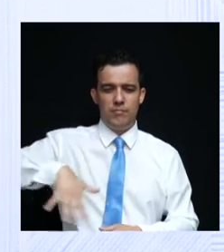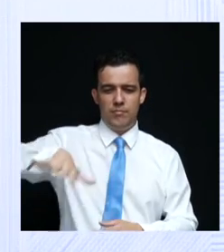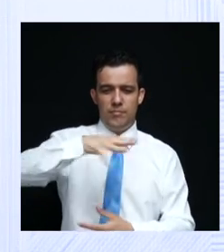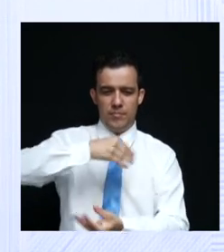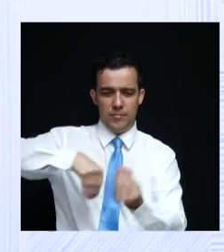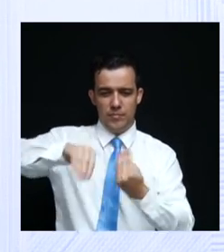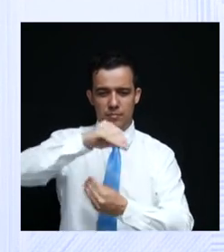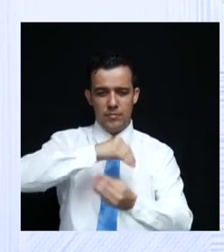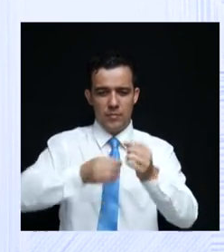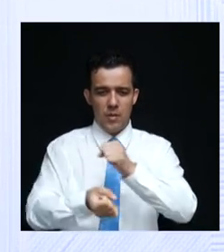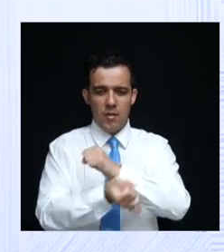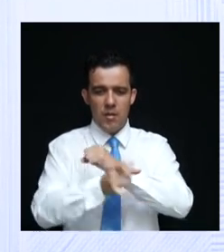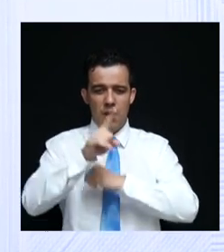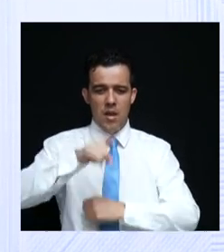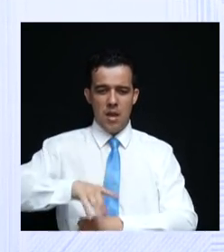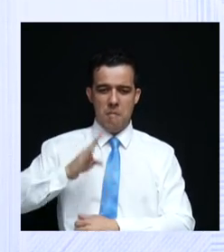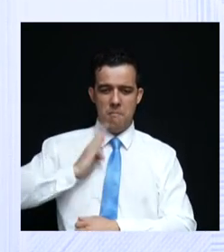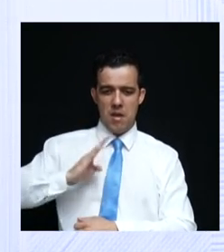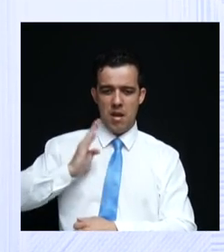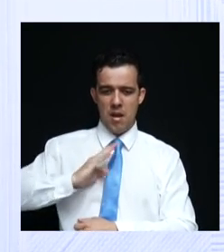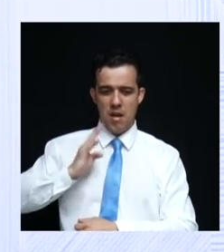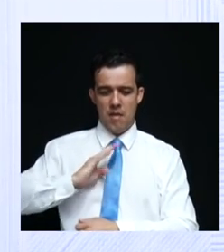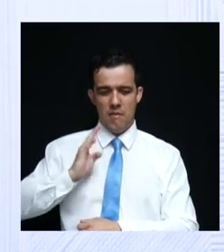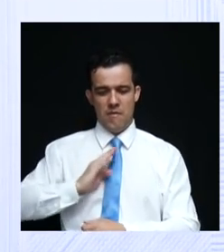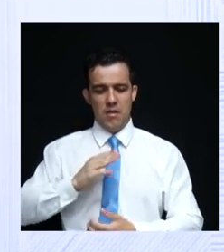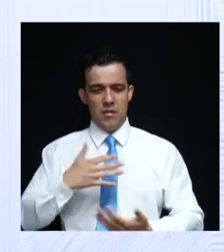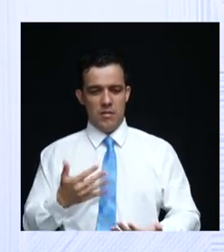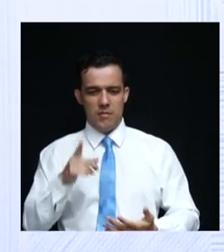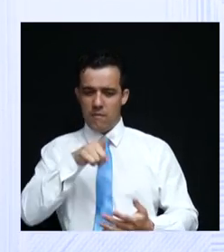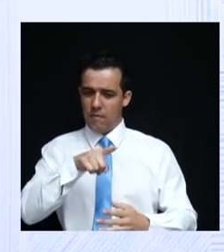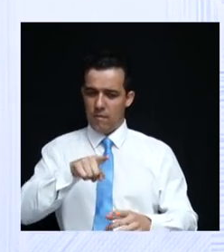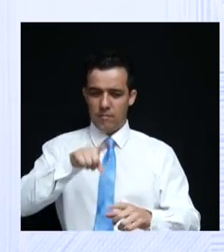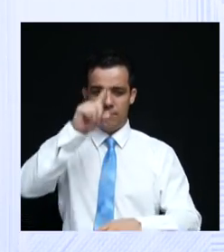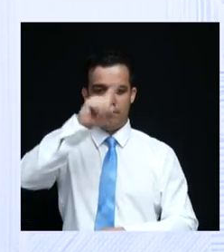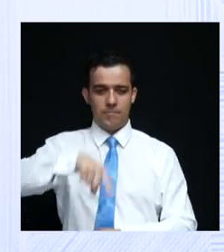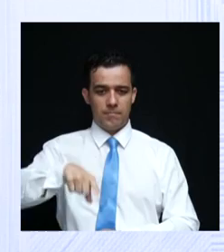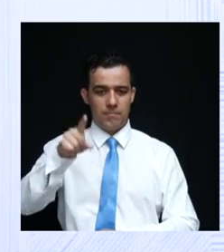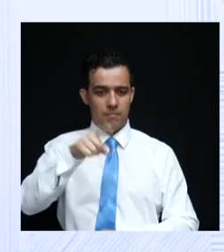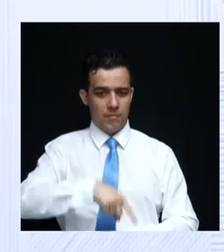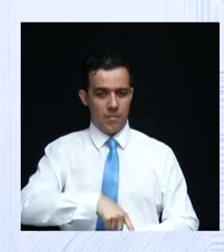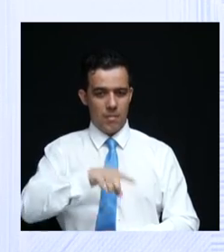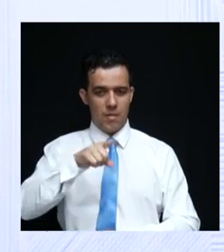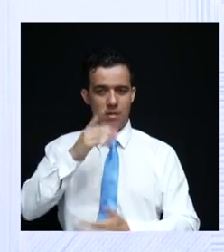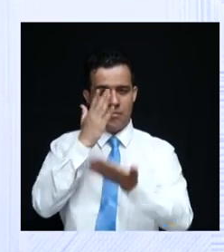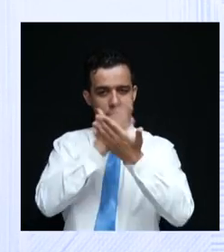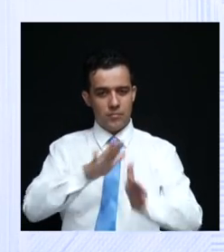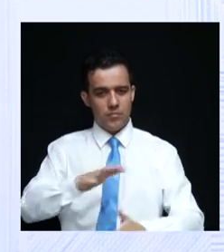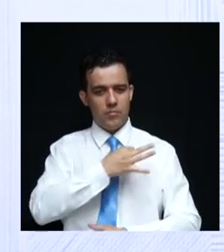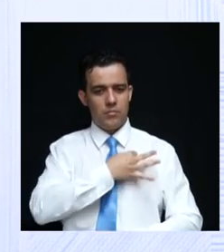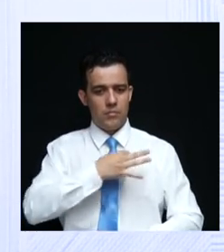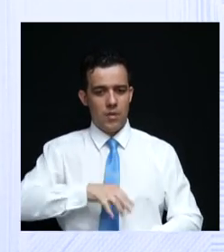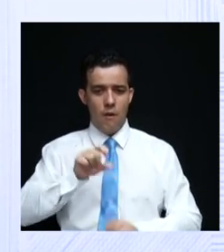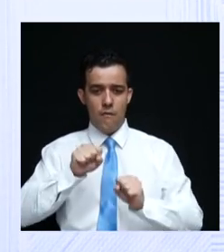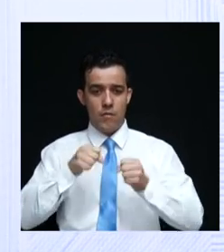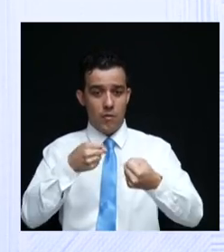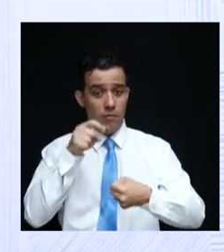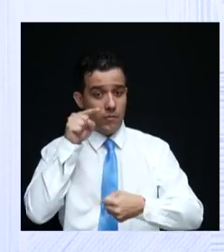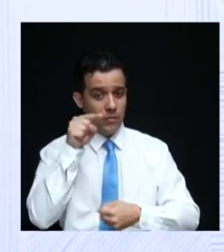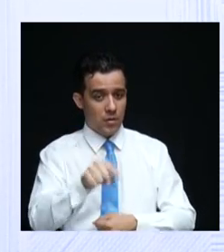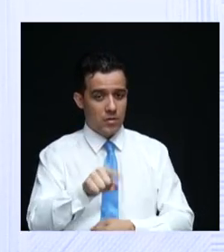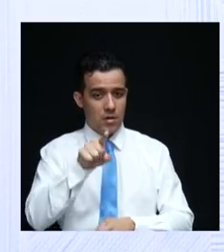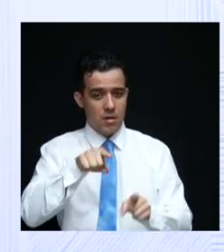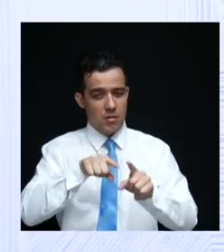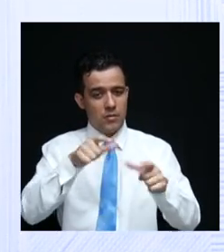que é os benefícios e os privilégios. Nós vamos acabar com os privilégios e vamos fortalecer você, pequeno empreendedor e pequeno